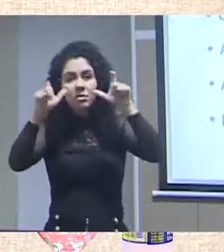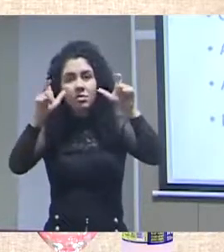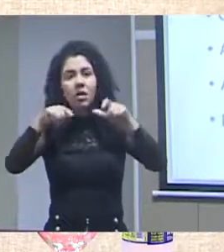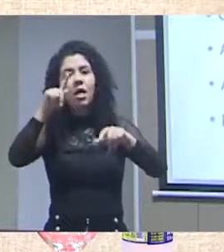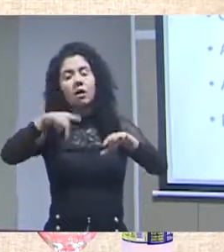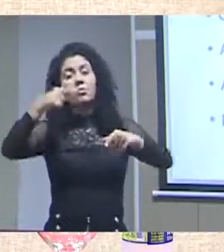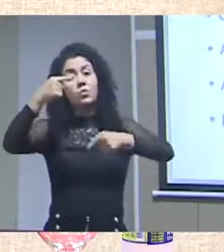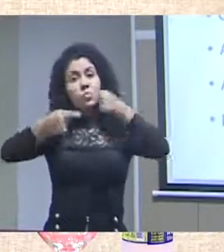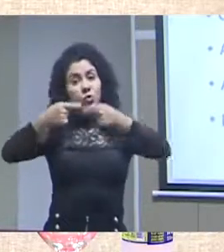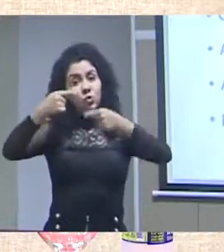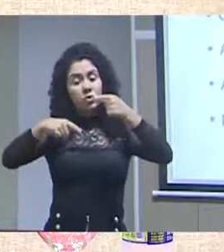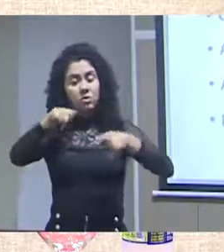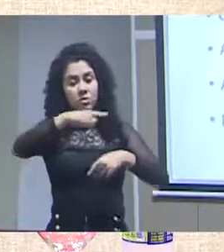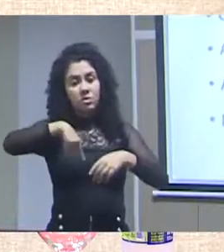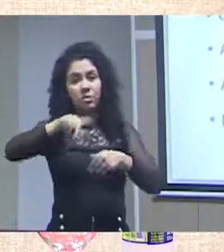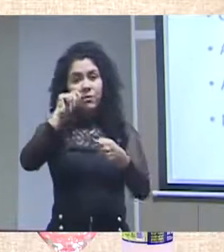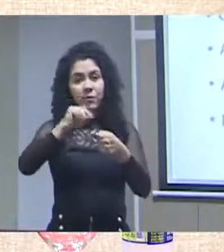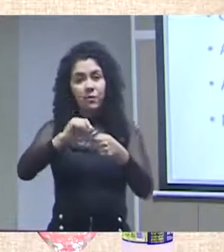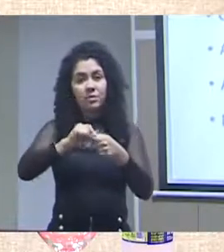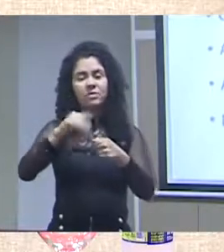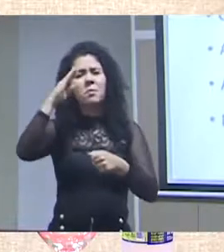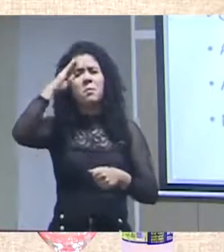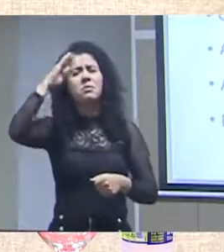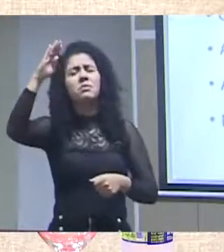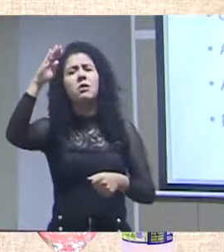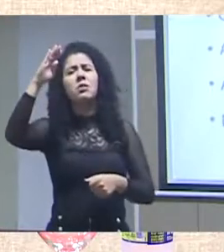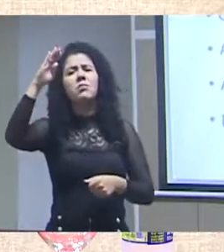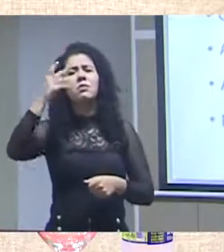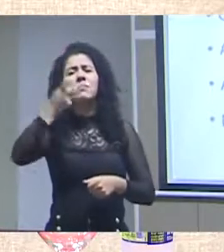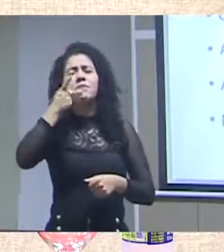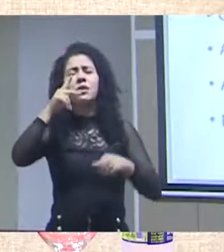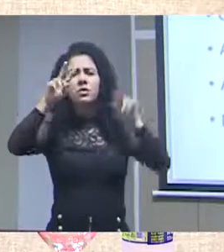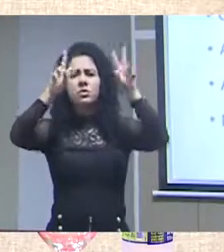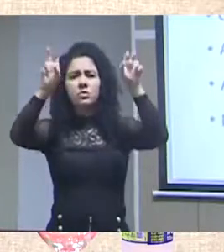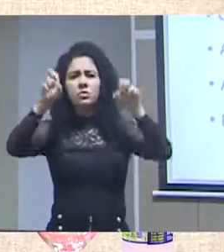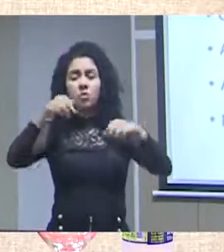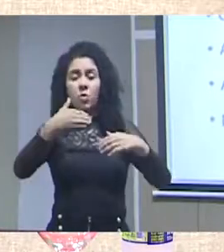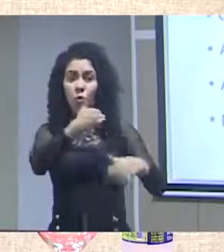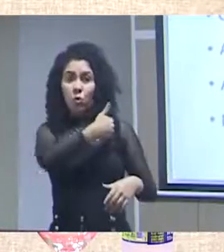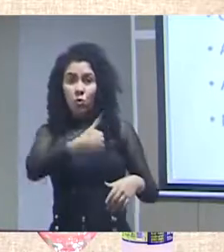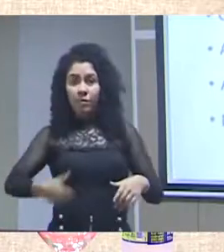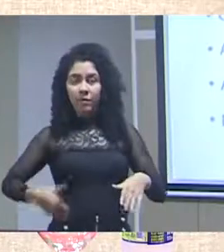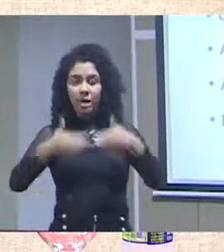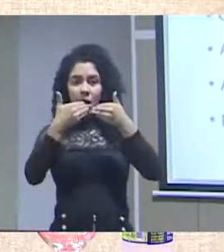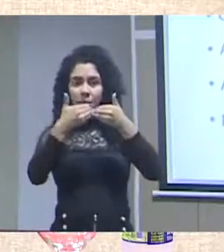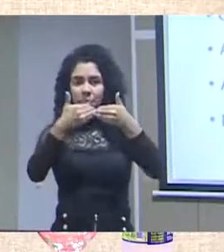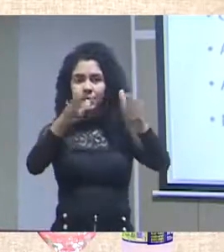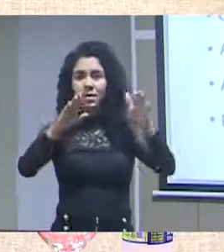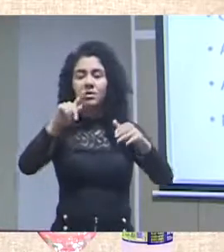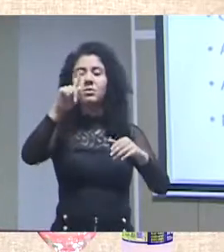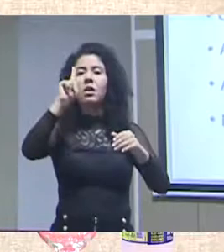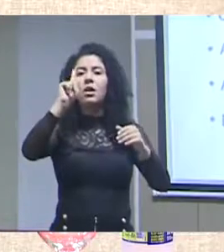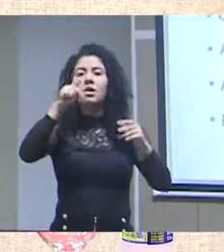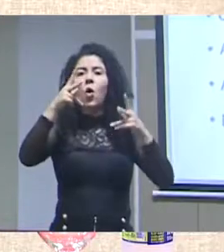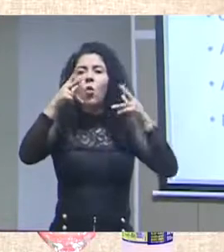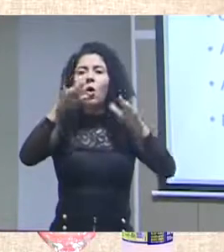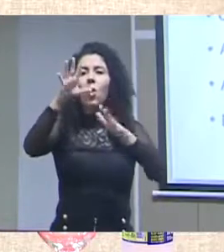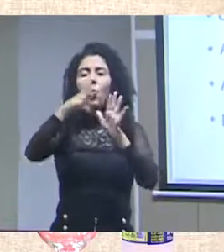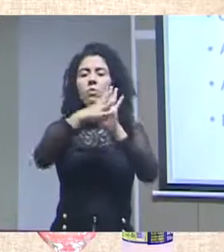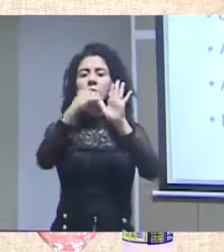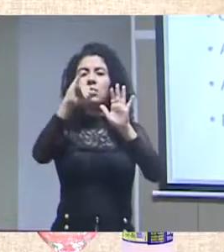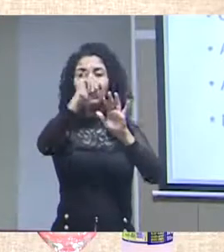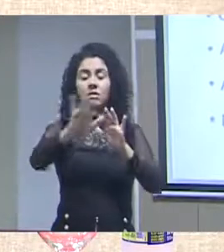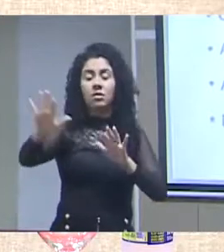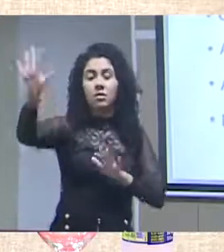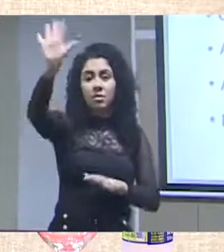em torno da iniciativa do governo aberto em plano internacional, é o movimento também, dentro